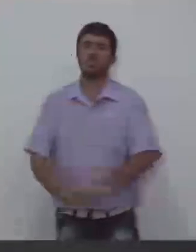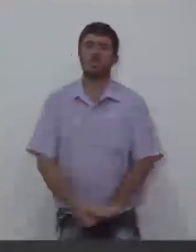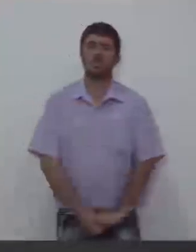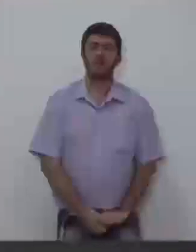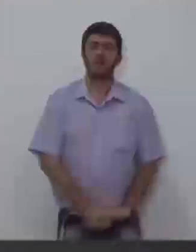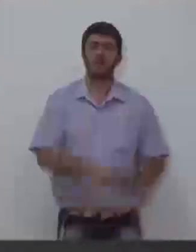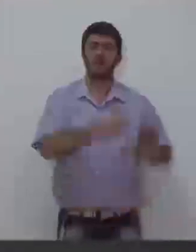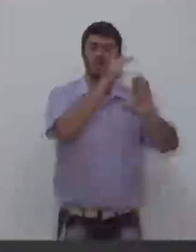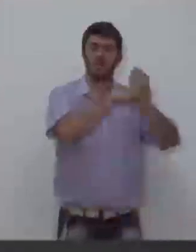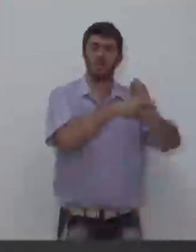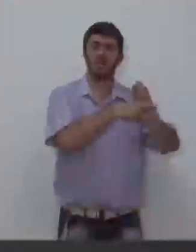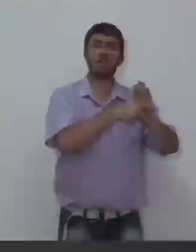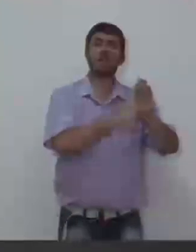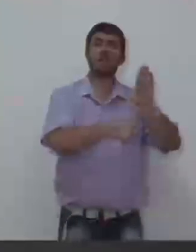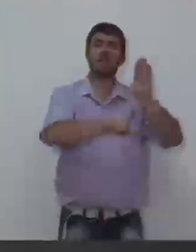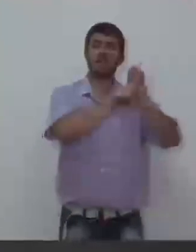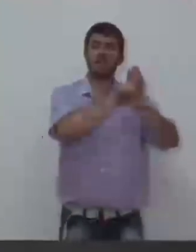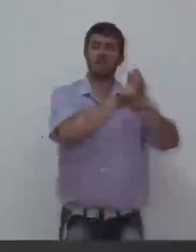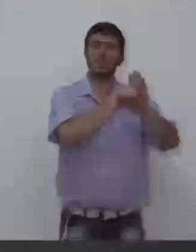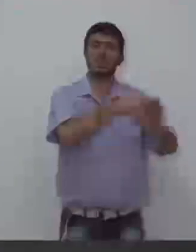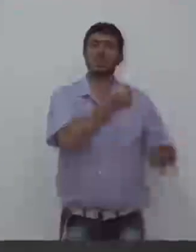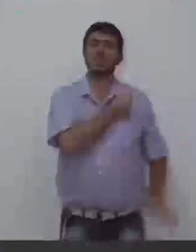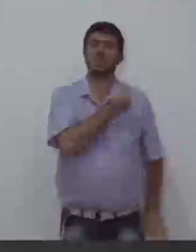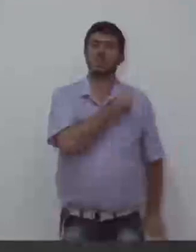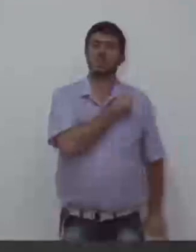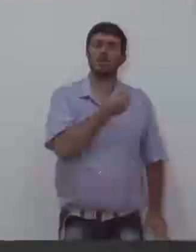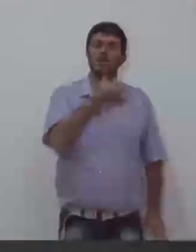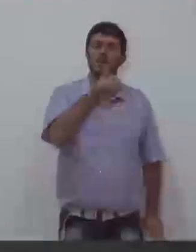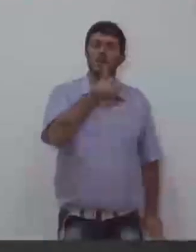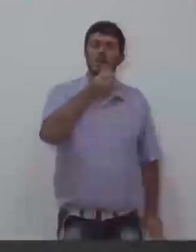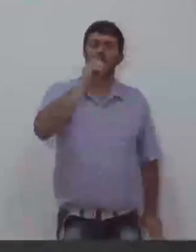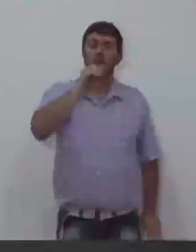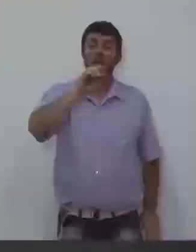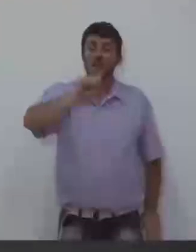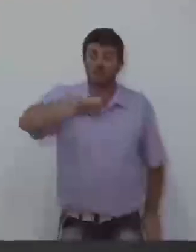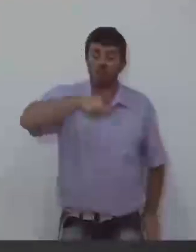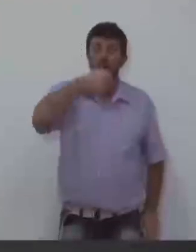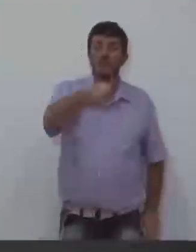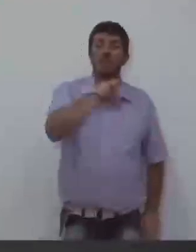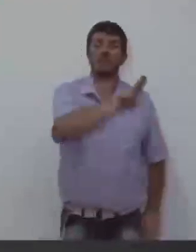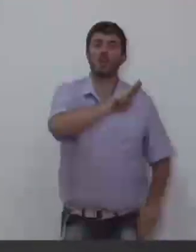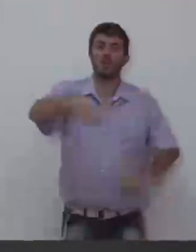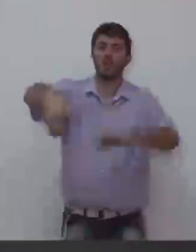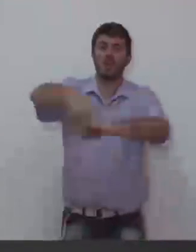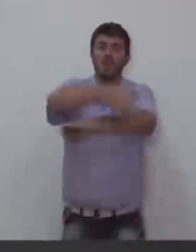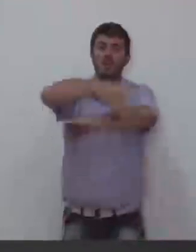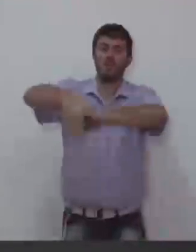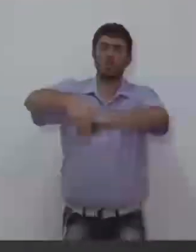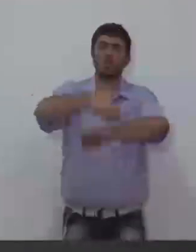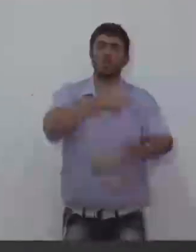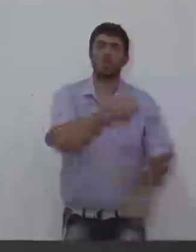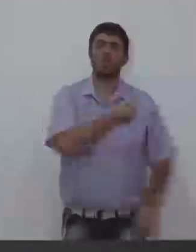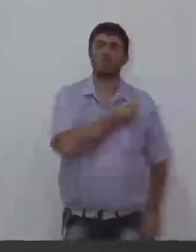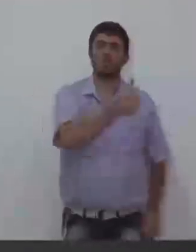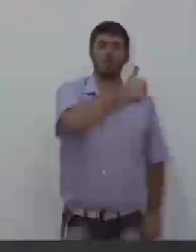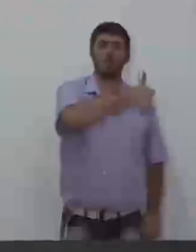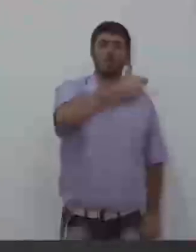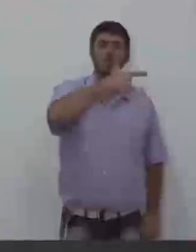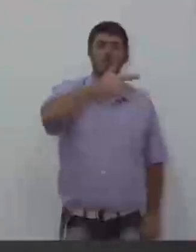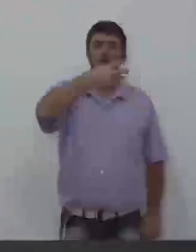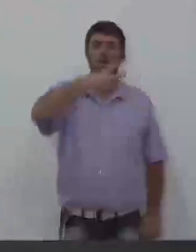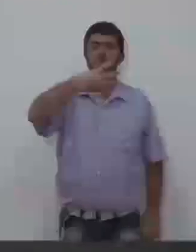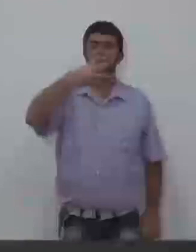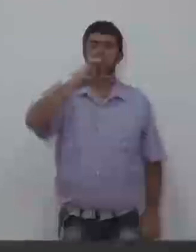Projeto de lei nº 60 de 2019, da denominação das ruas projetadas 1, 2, 3, 4, 5 e 7, do